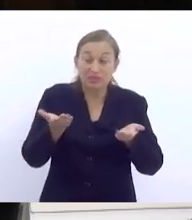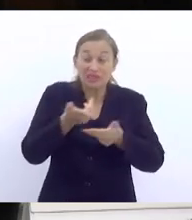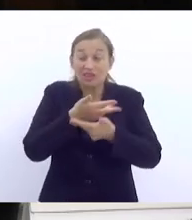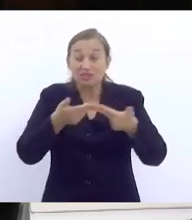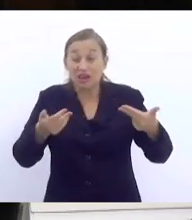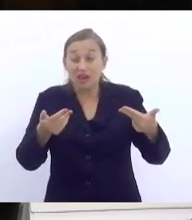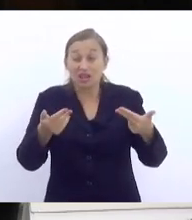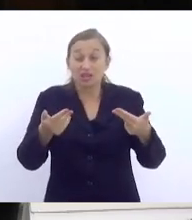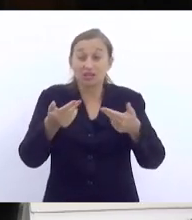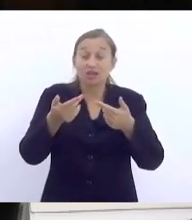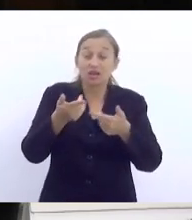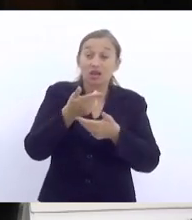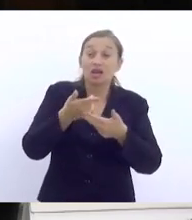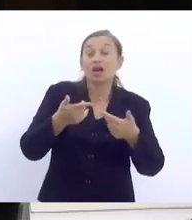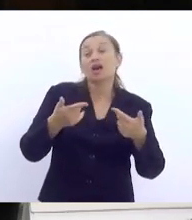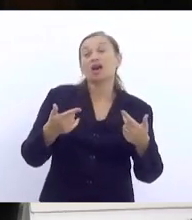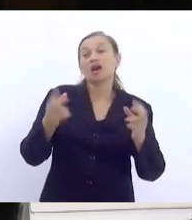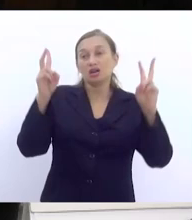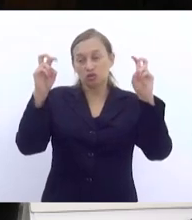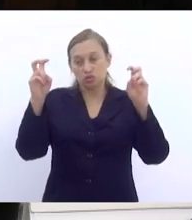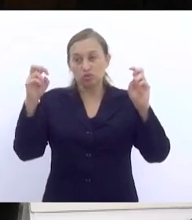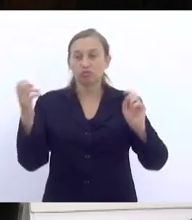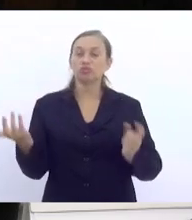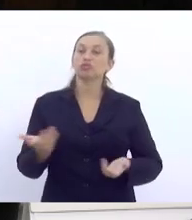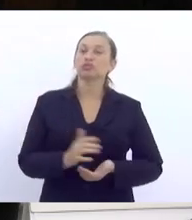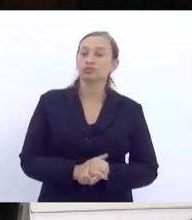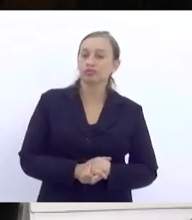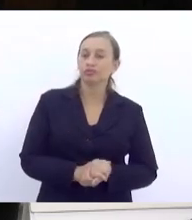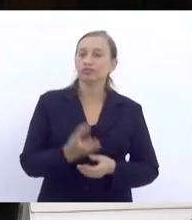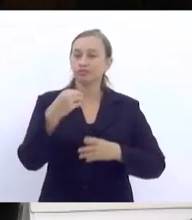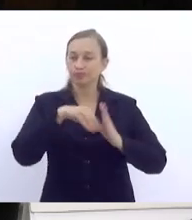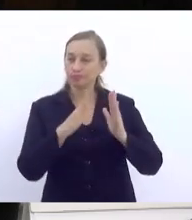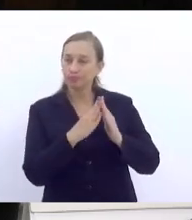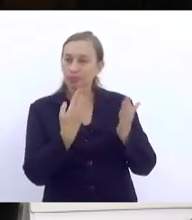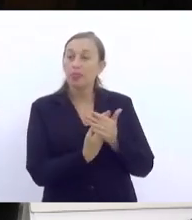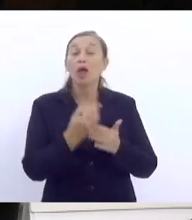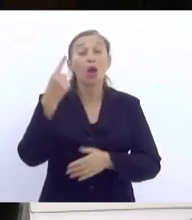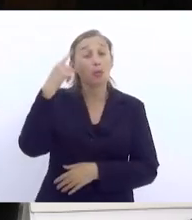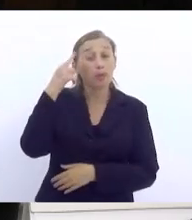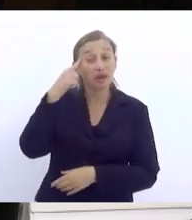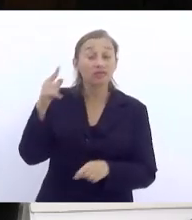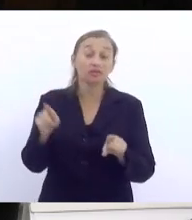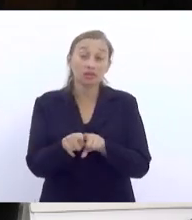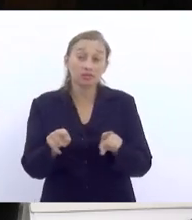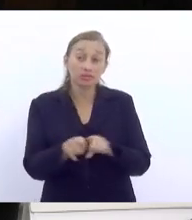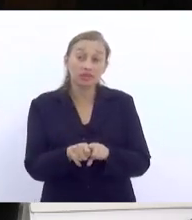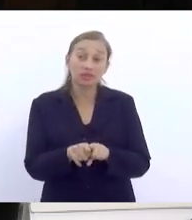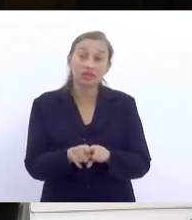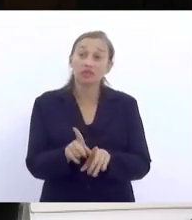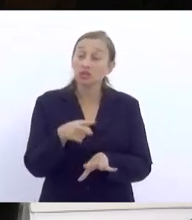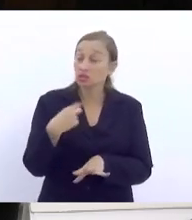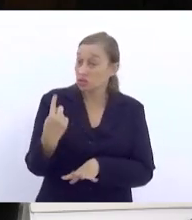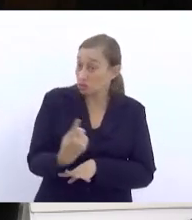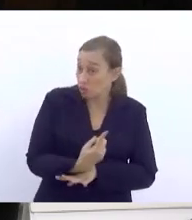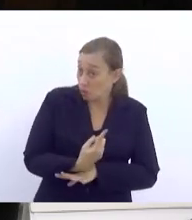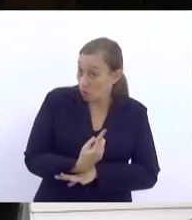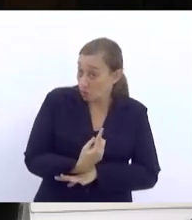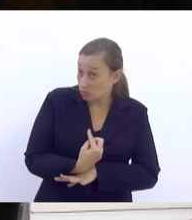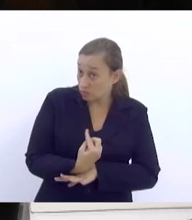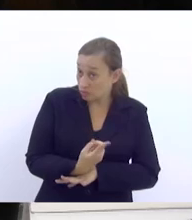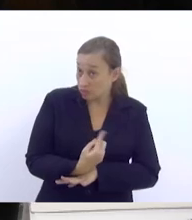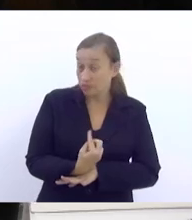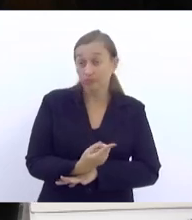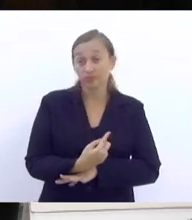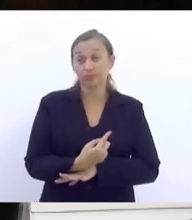que surgem no chão da escola. Então, eu penso ainda que, se a gente fosse, talvez, aquele